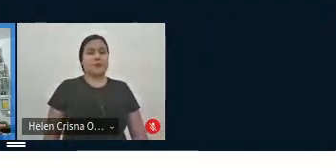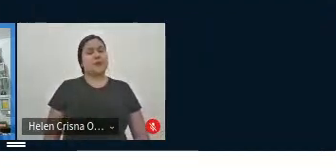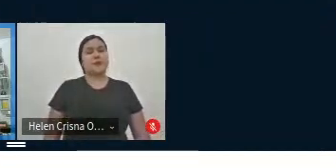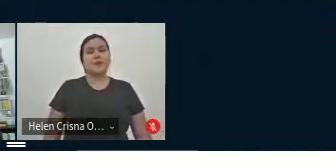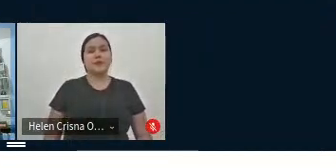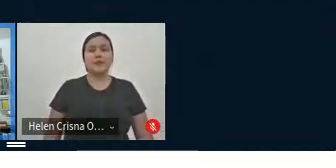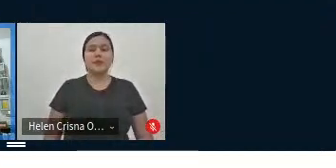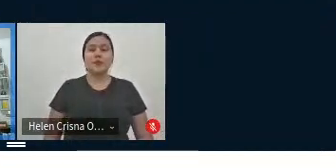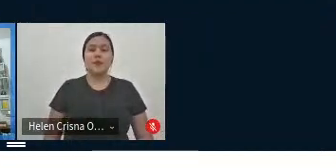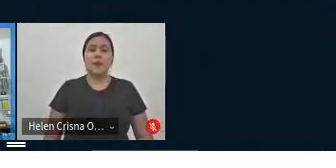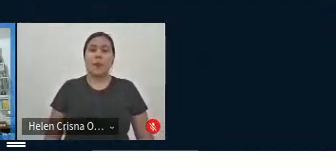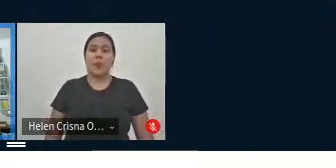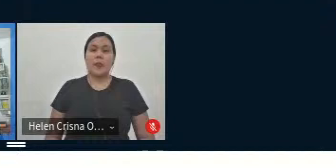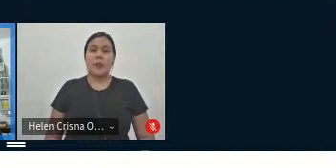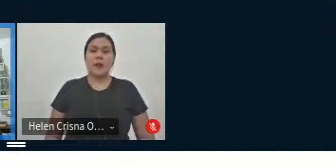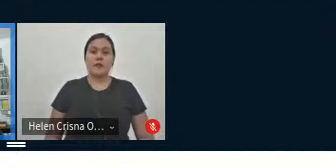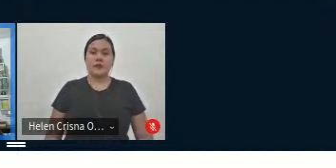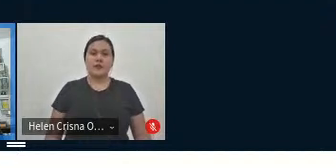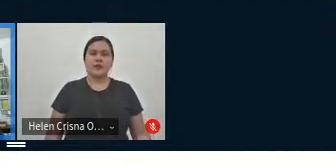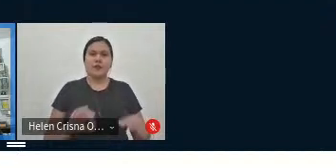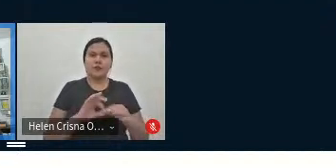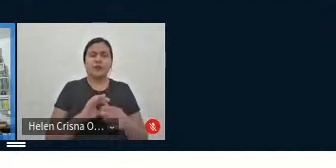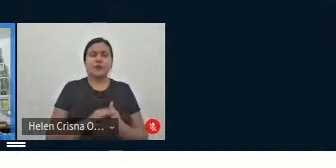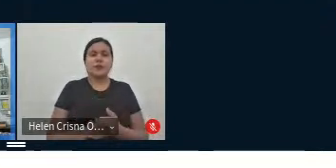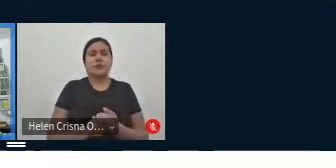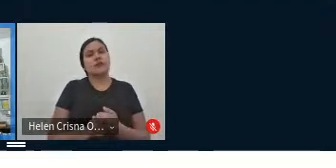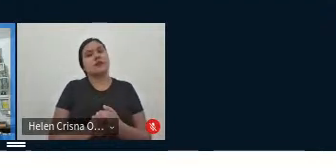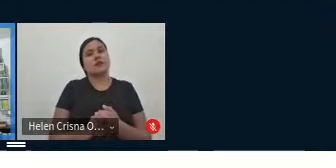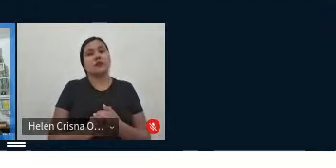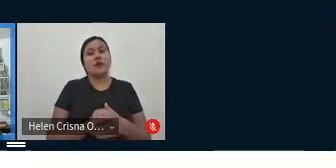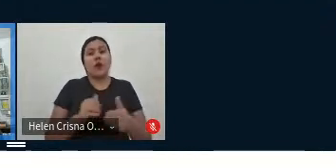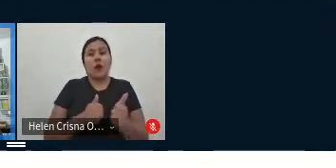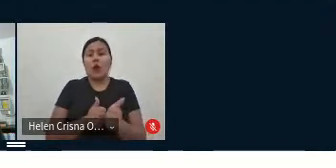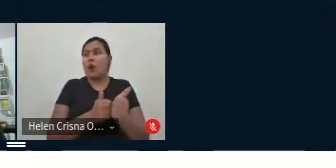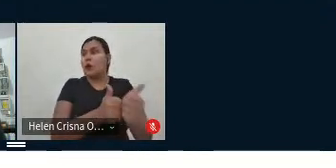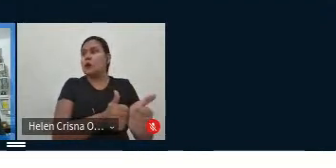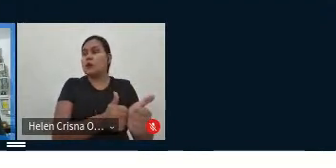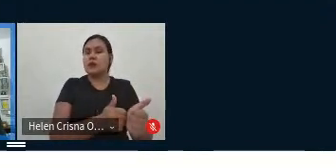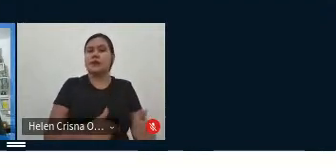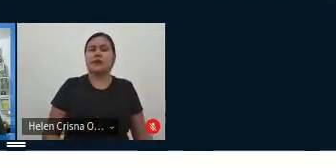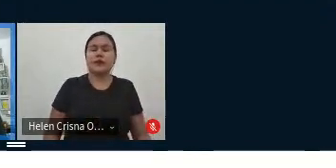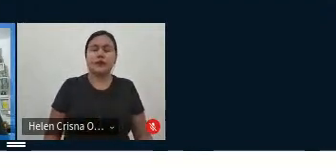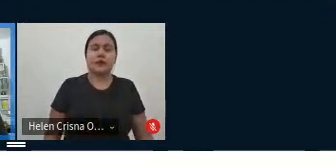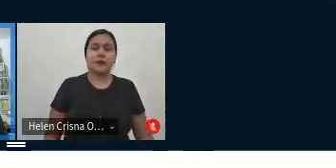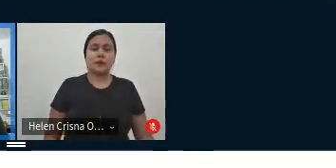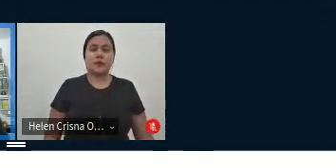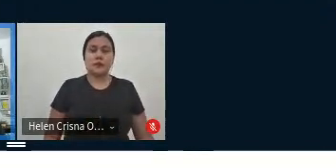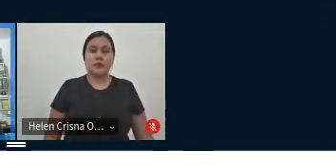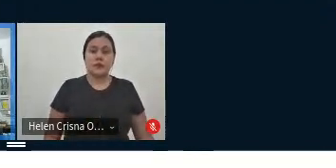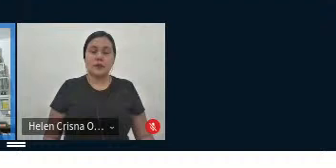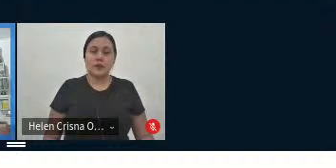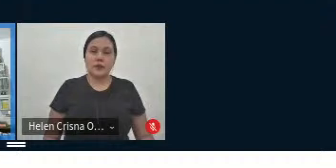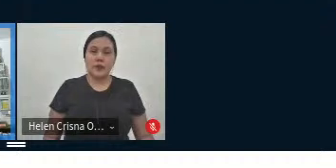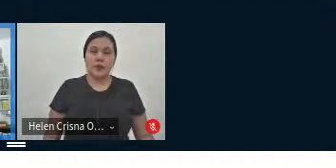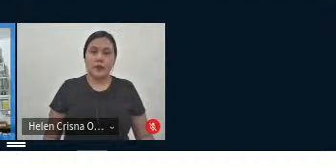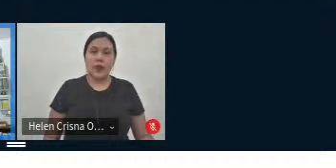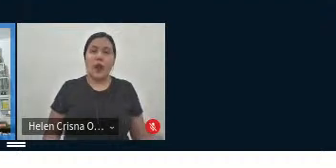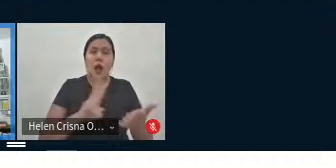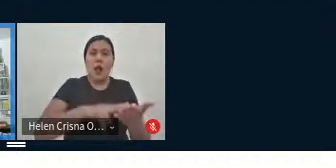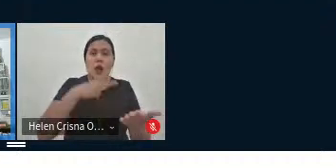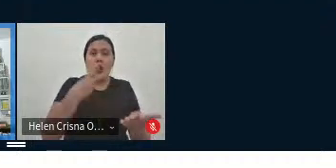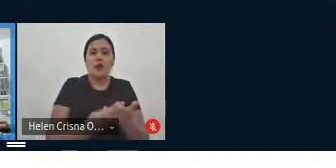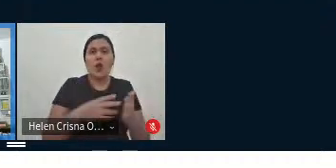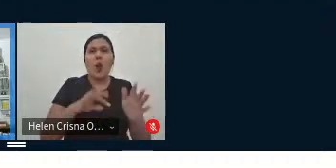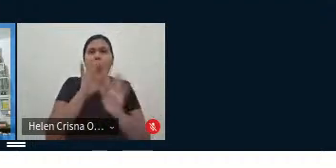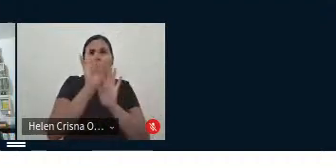finitude, né? A acompanha. Então, para traduzir esse